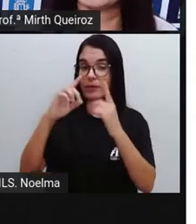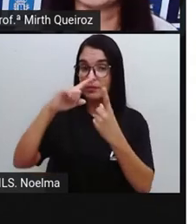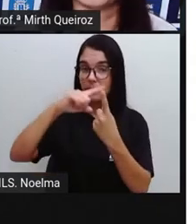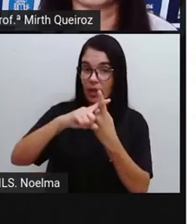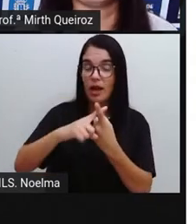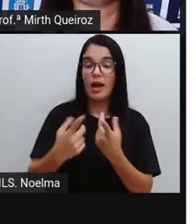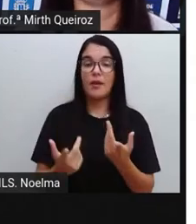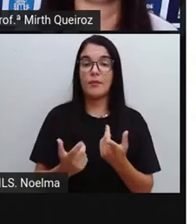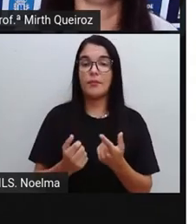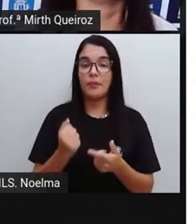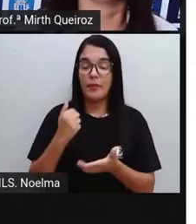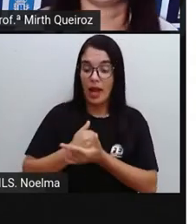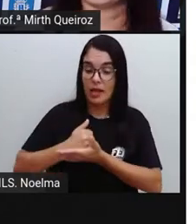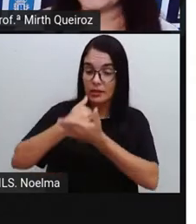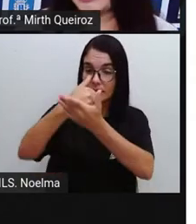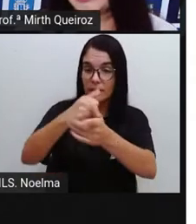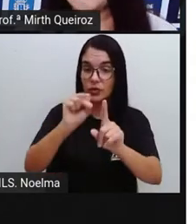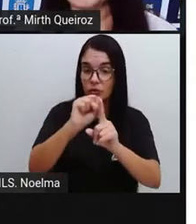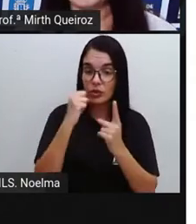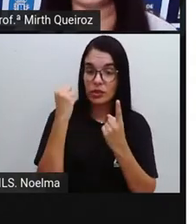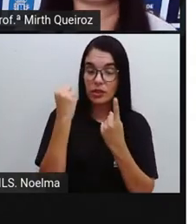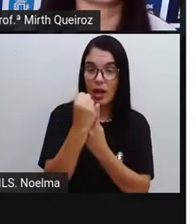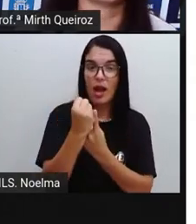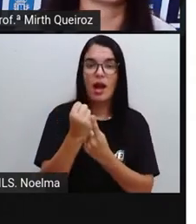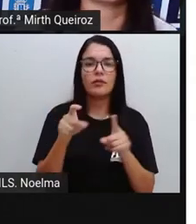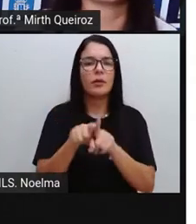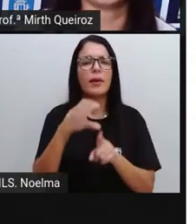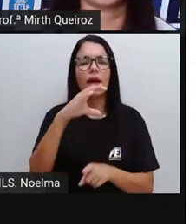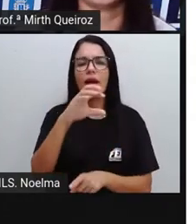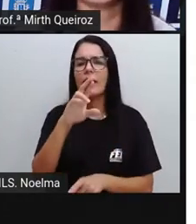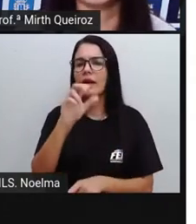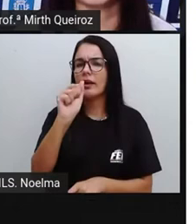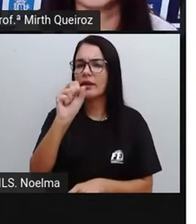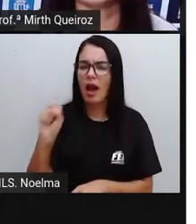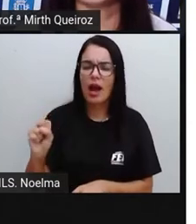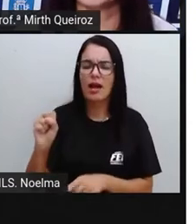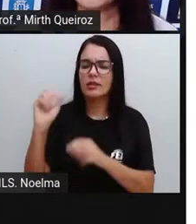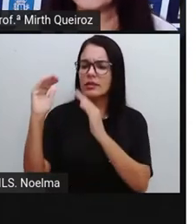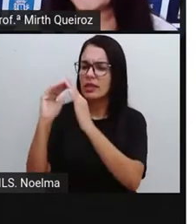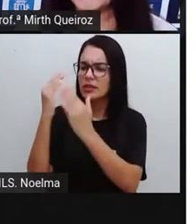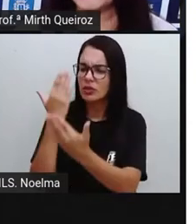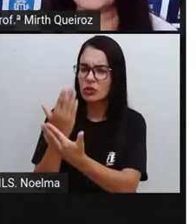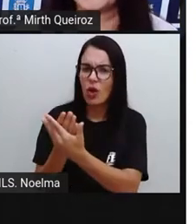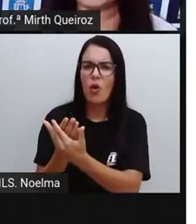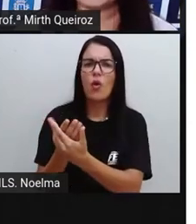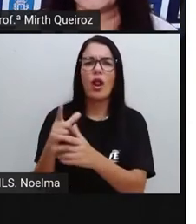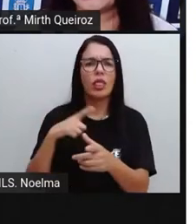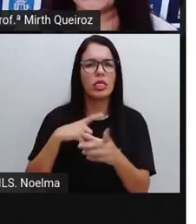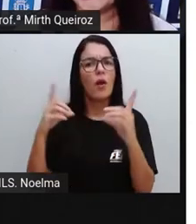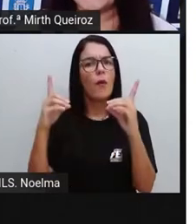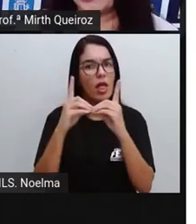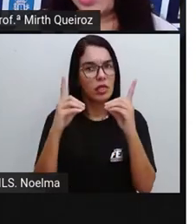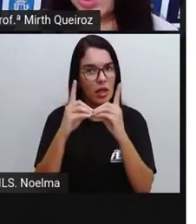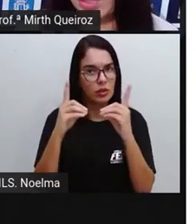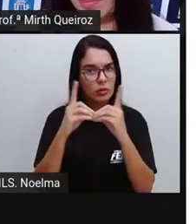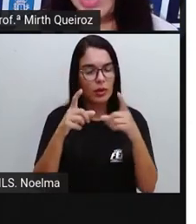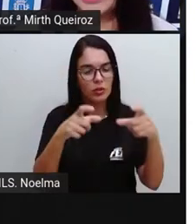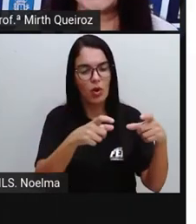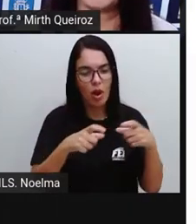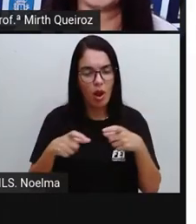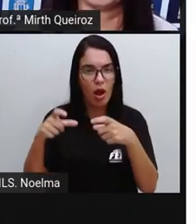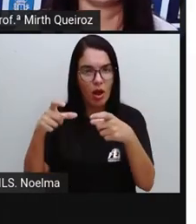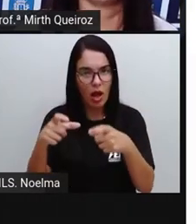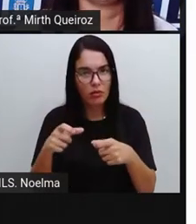Acesse social Os CRAS, né? As próprias escolas Fazer um bom atendimento Em locais públicos